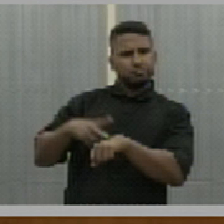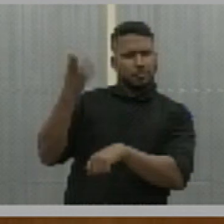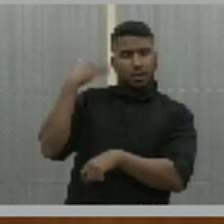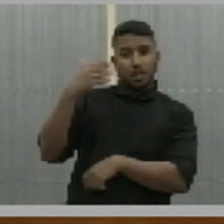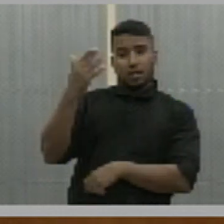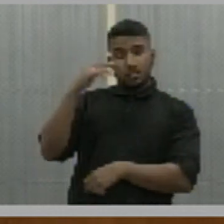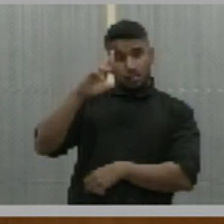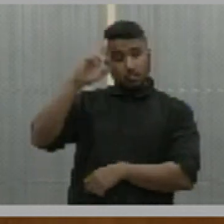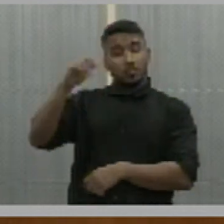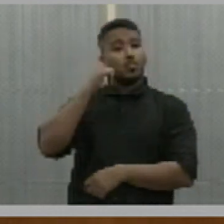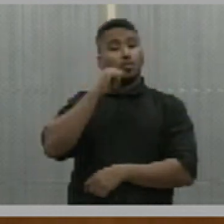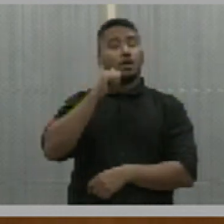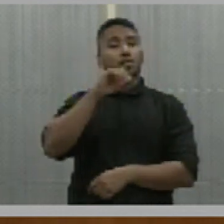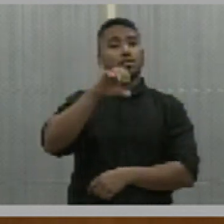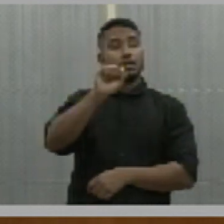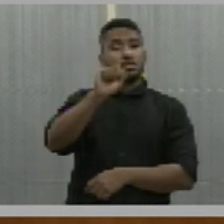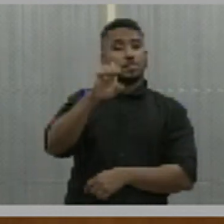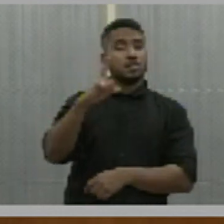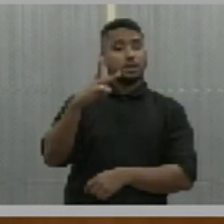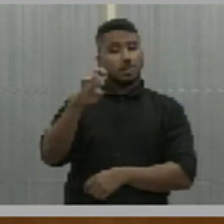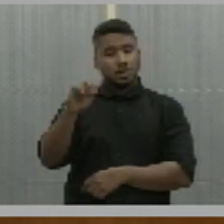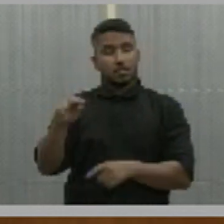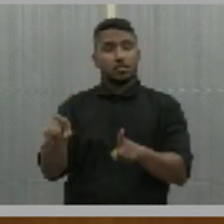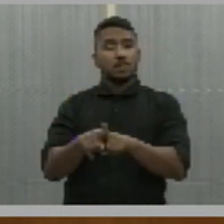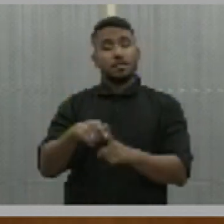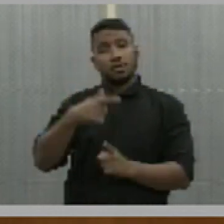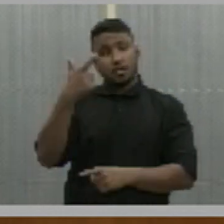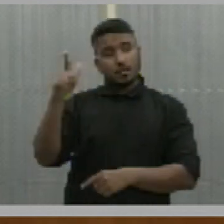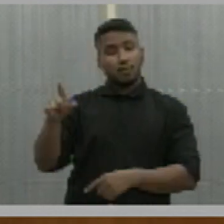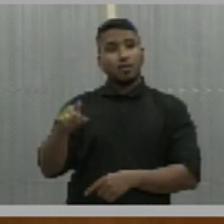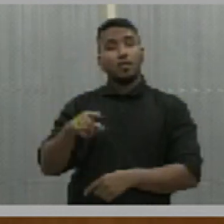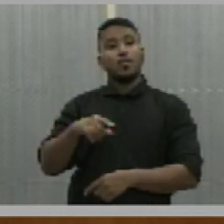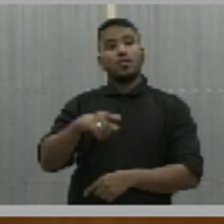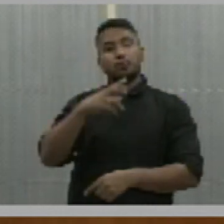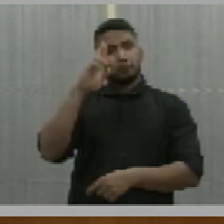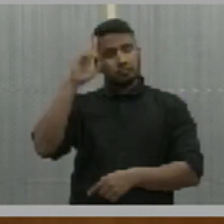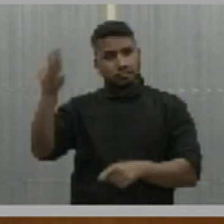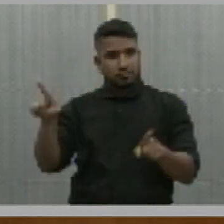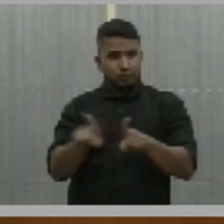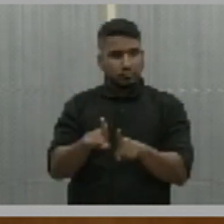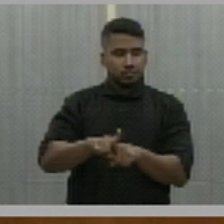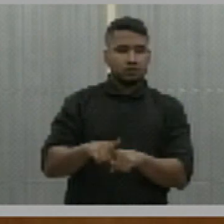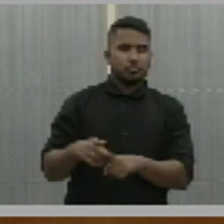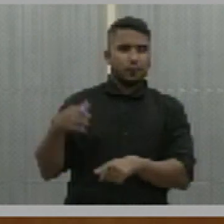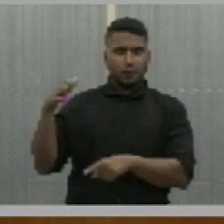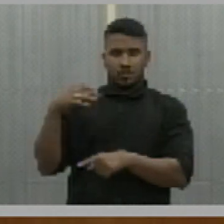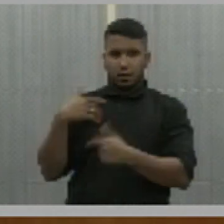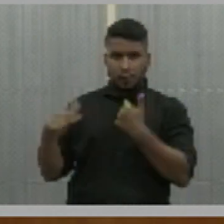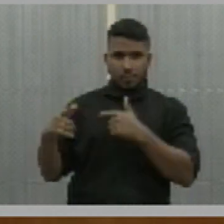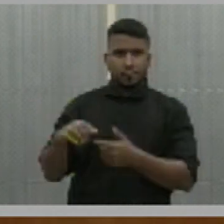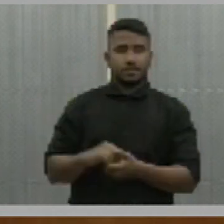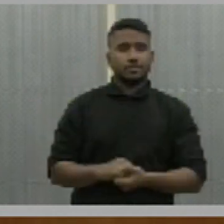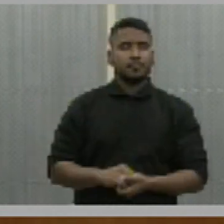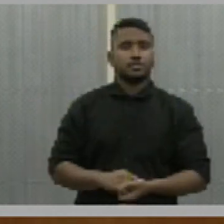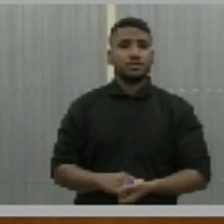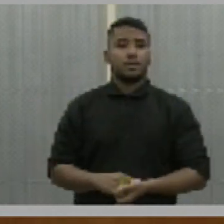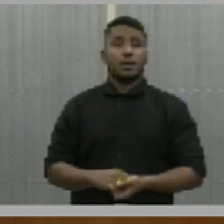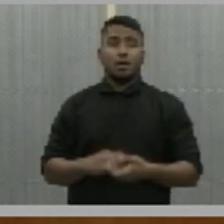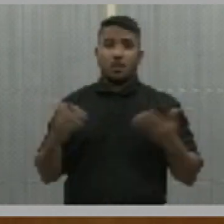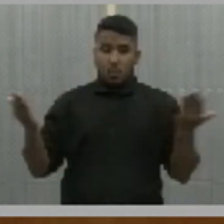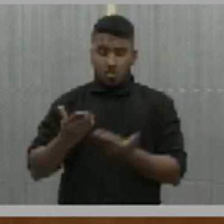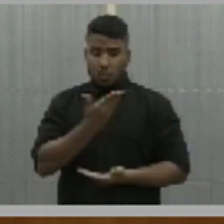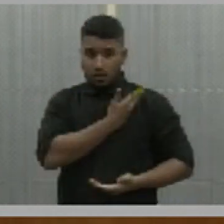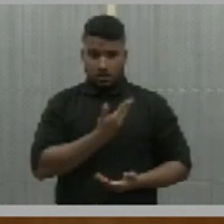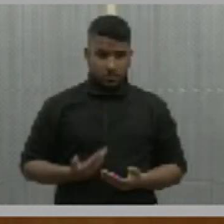diretora Selene e depois a outra diretora estiveram ali tocando a obra e agora o